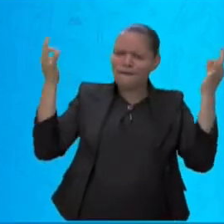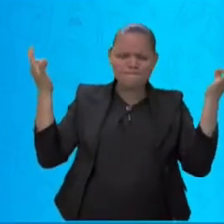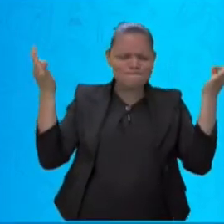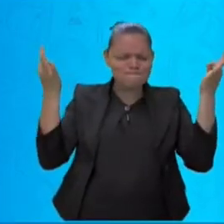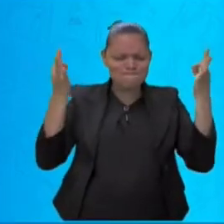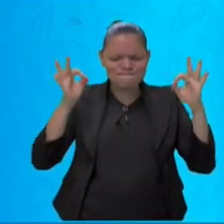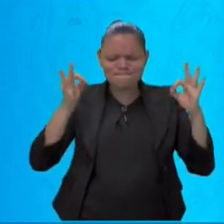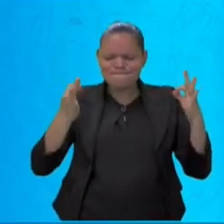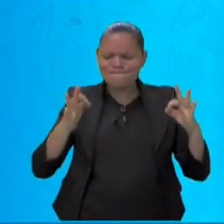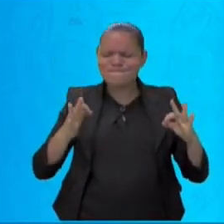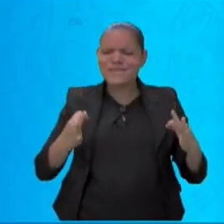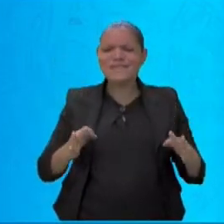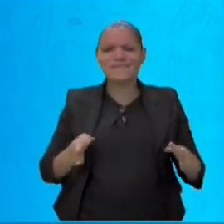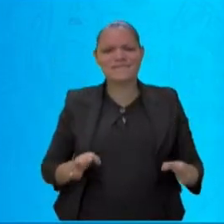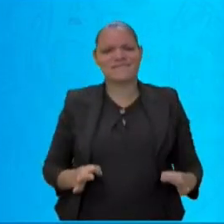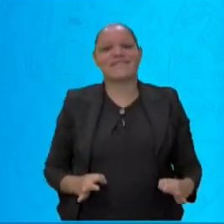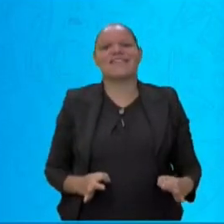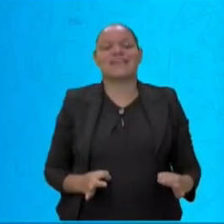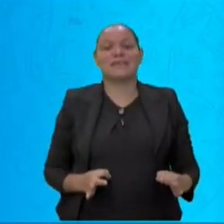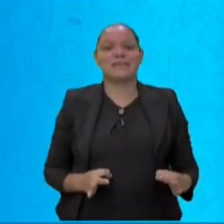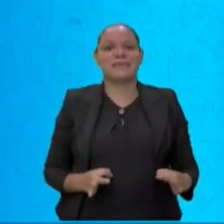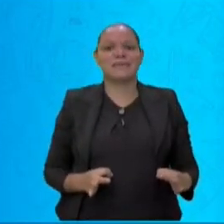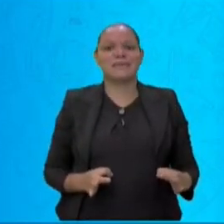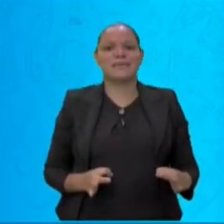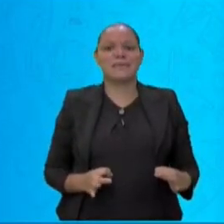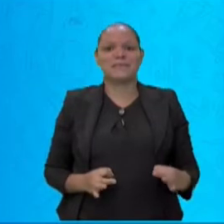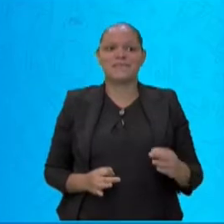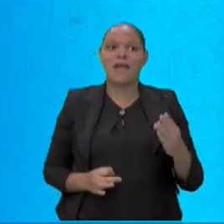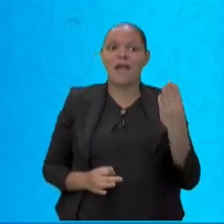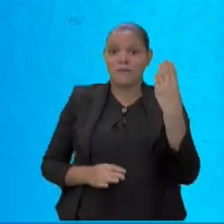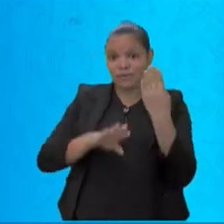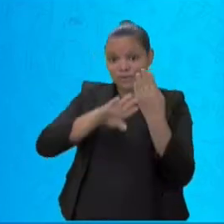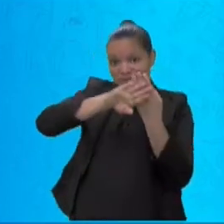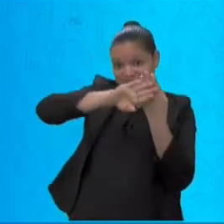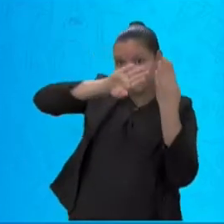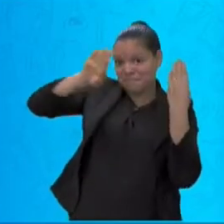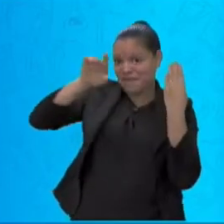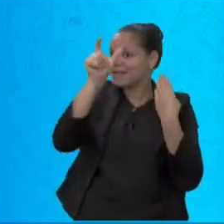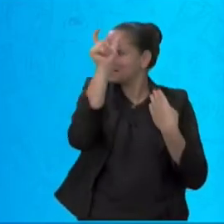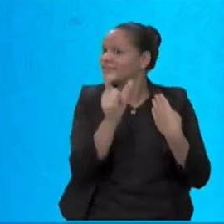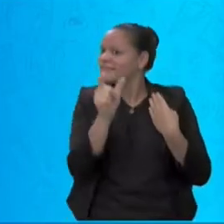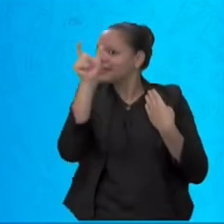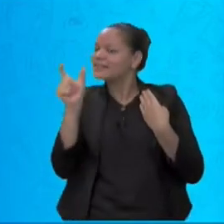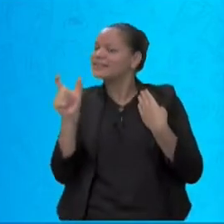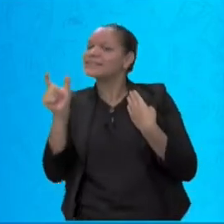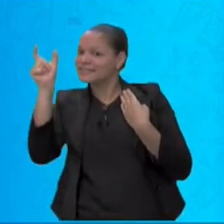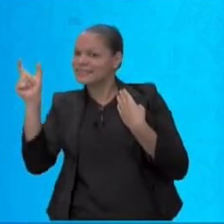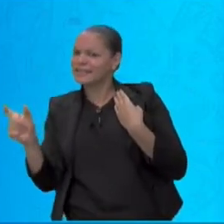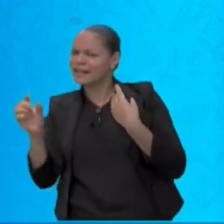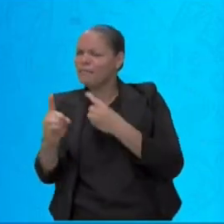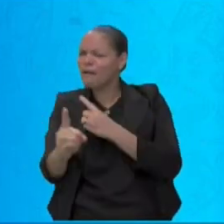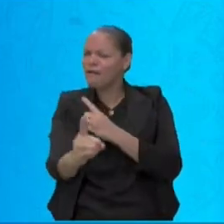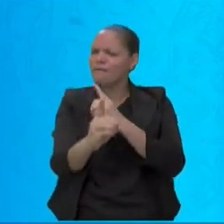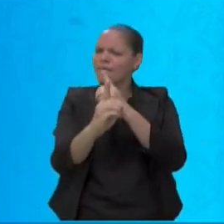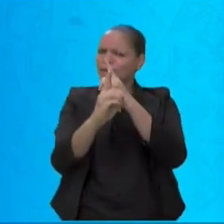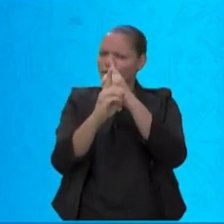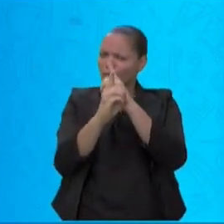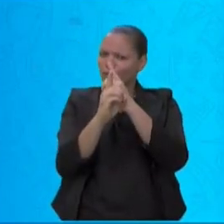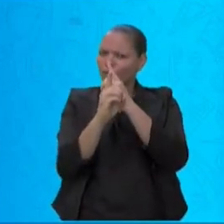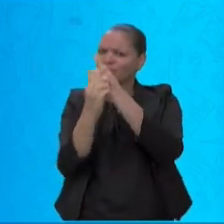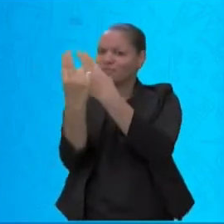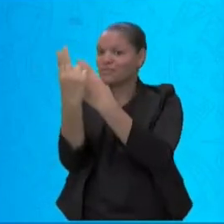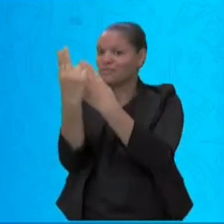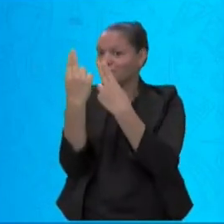encontro consonantal perfeito é quando, na separação das sílabas, o encontro fica na